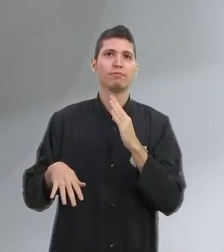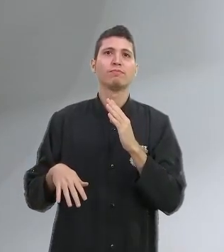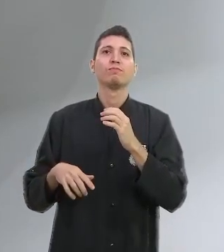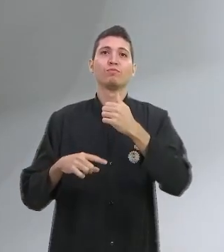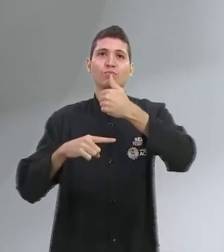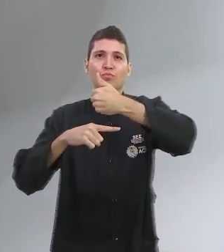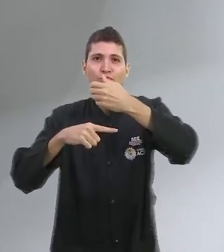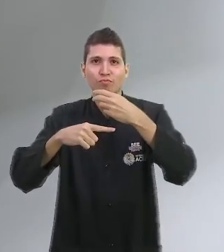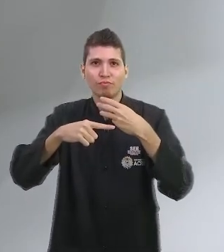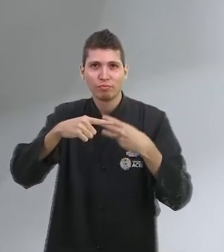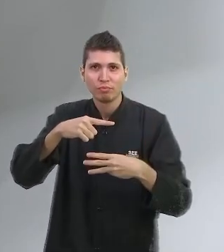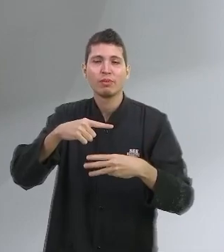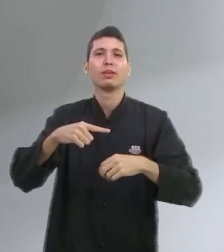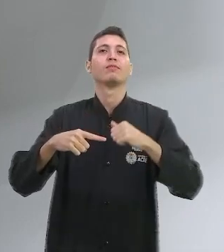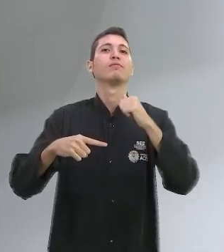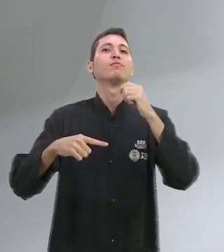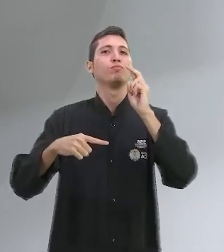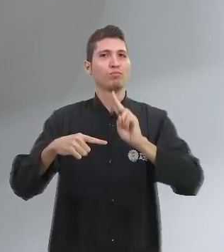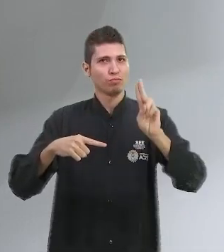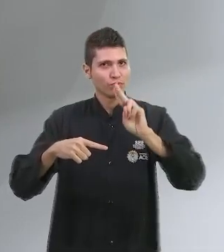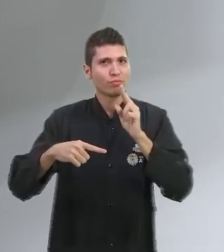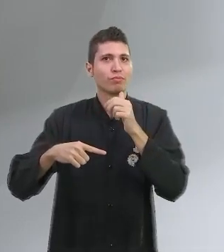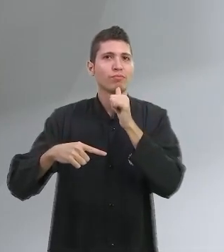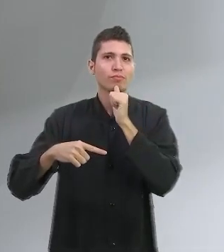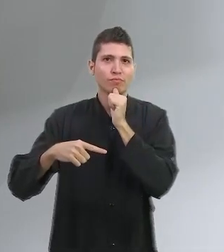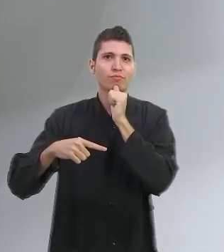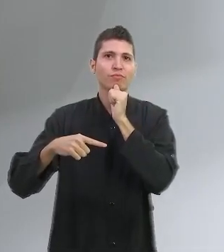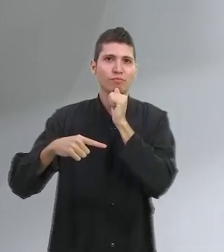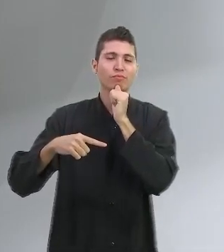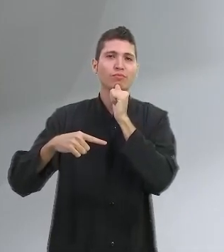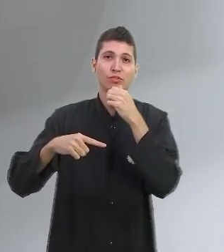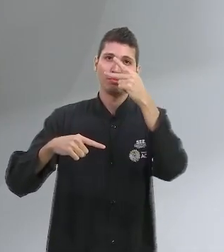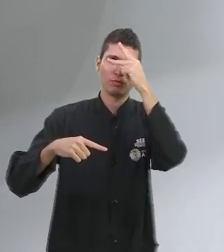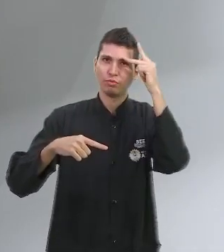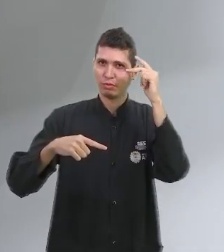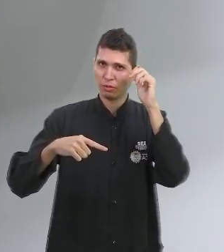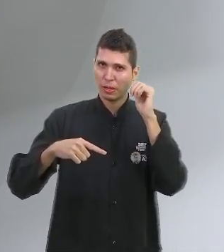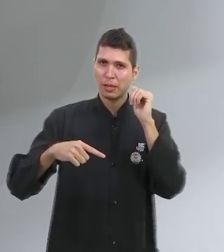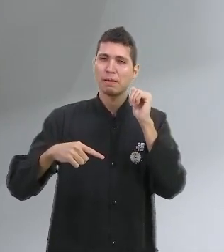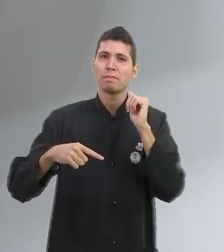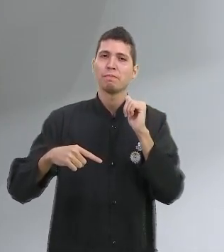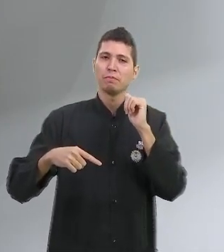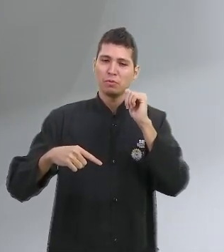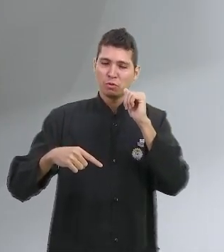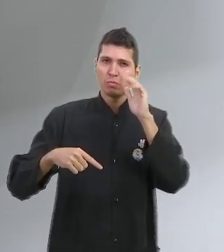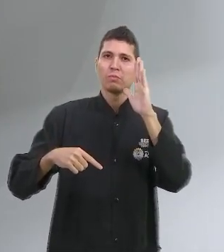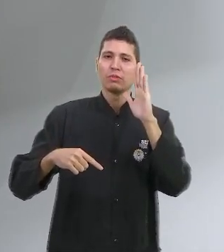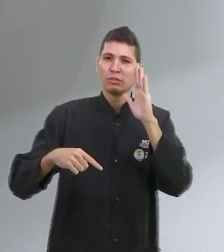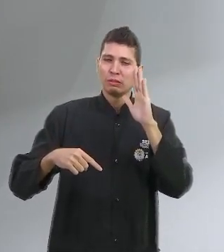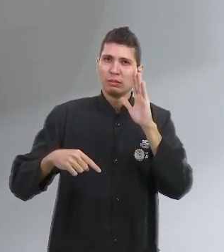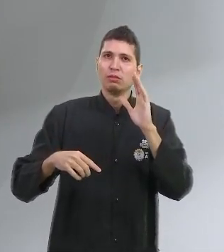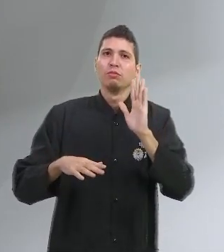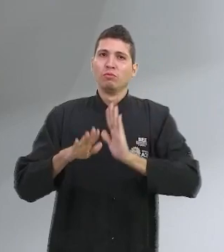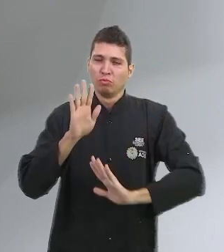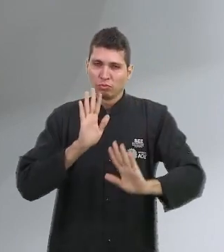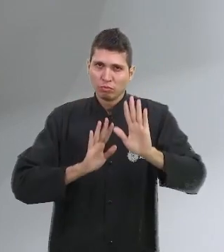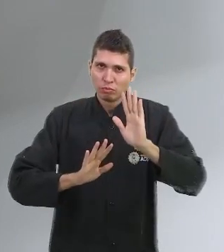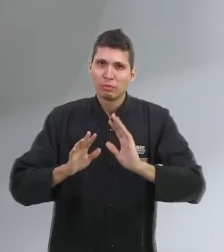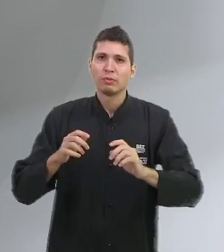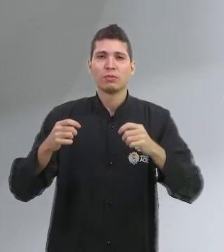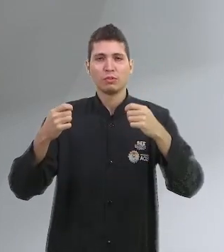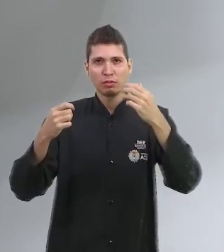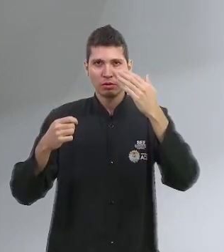ainda utiliza. São aquelas pessoas mais conservadoras que acreditam que tem que deixar na